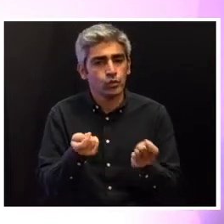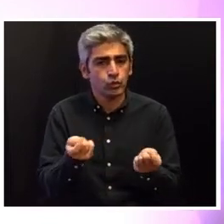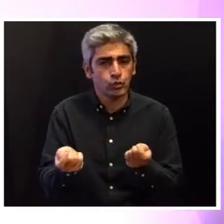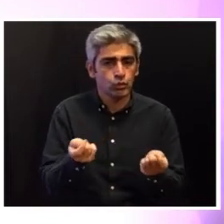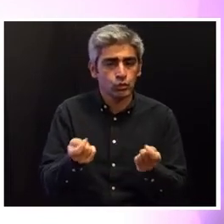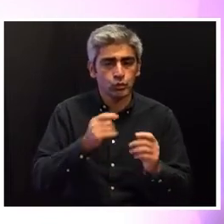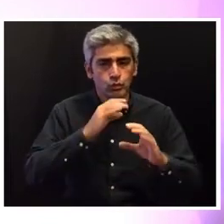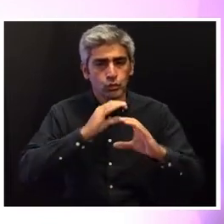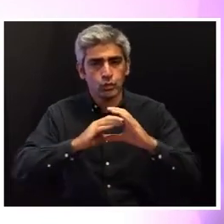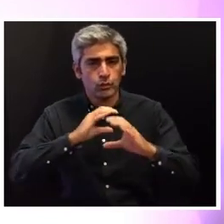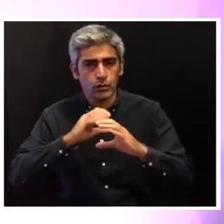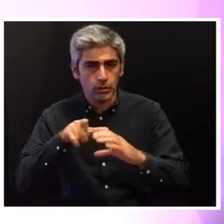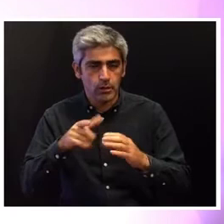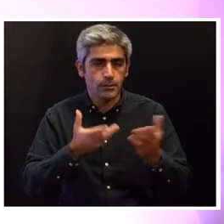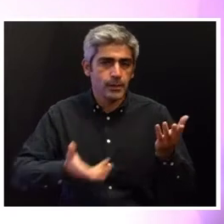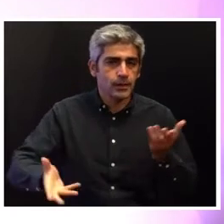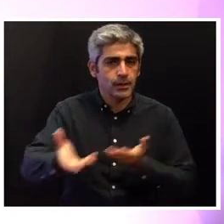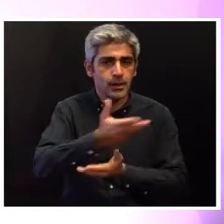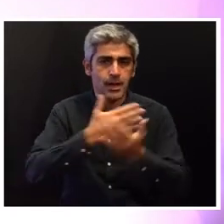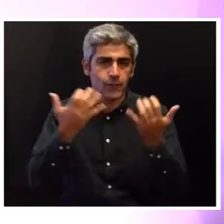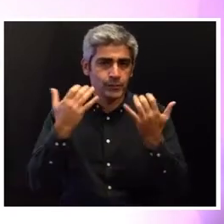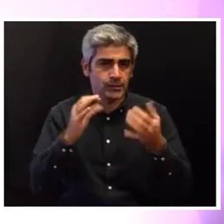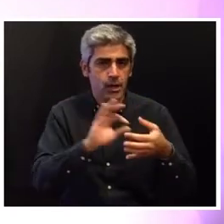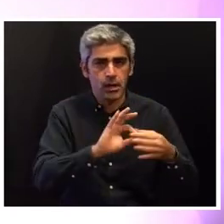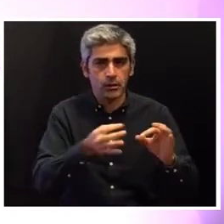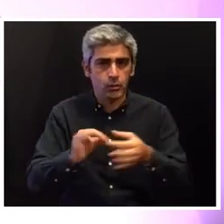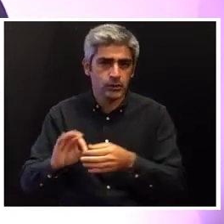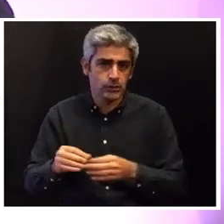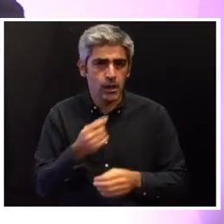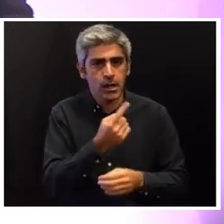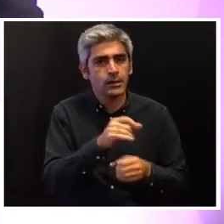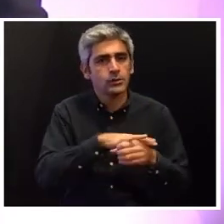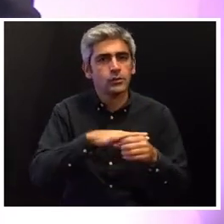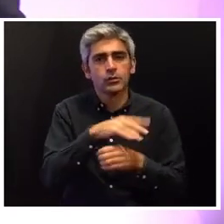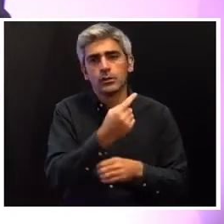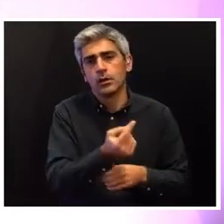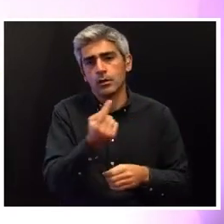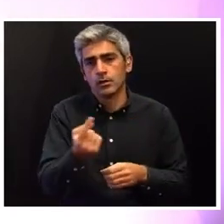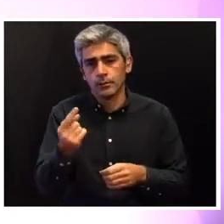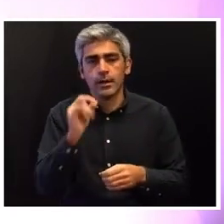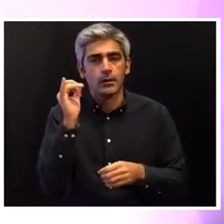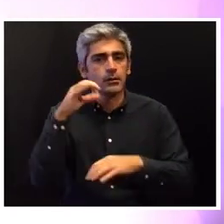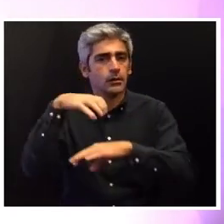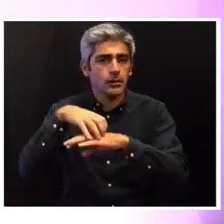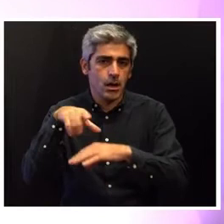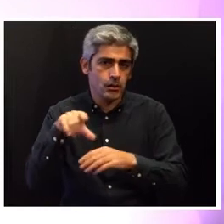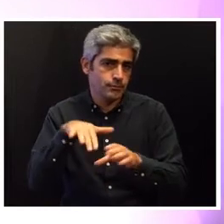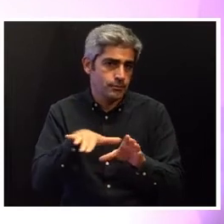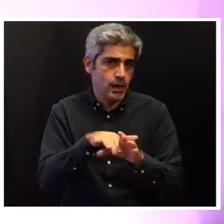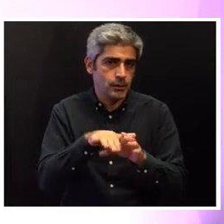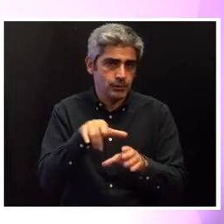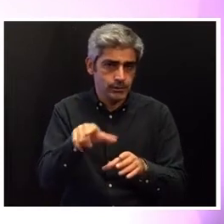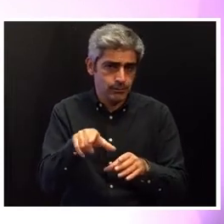comunicação, partilha de informação e articulação, em cada caso, entre as entidades que nele interveem